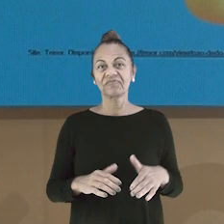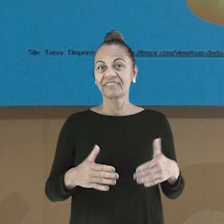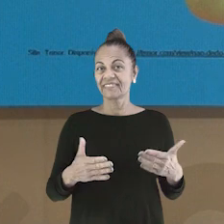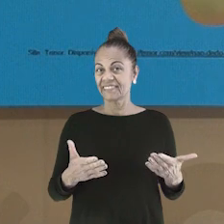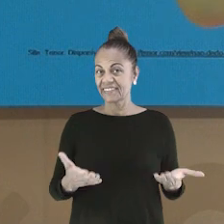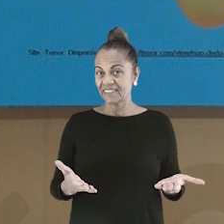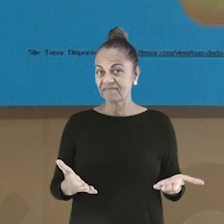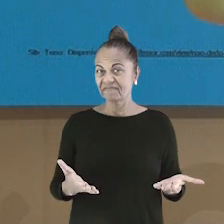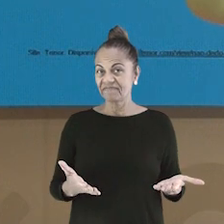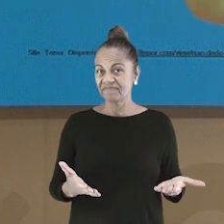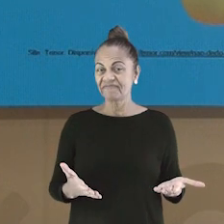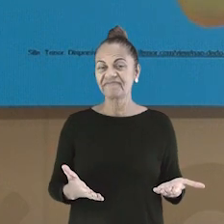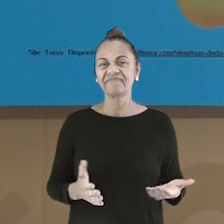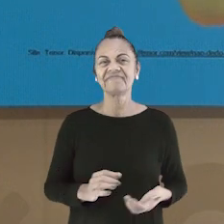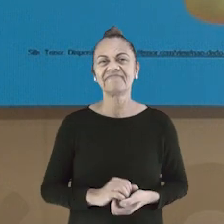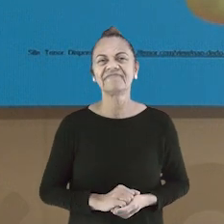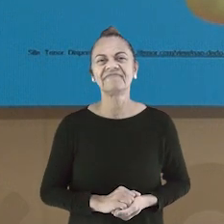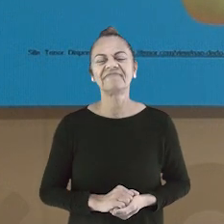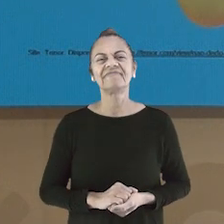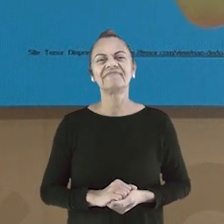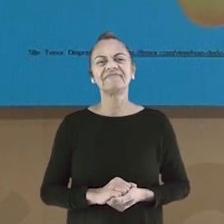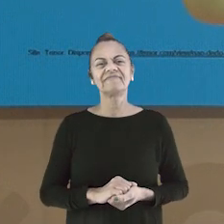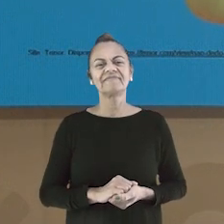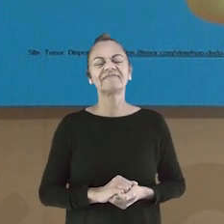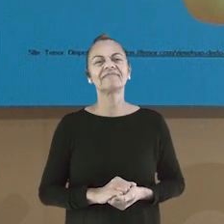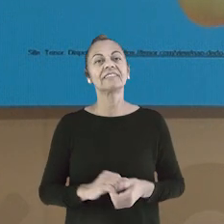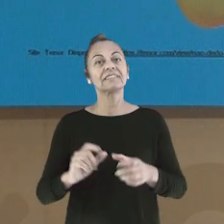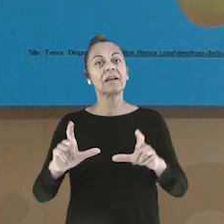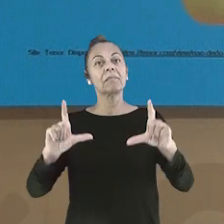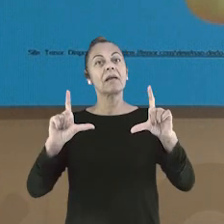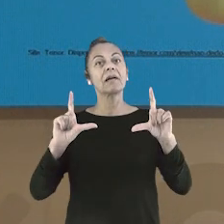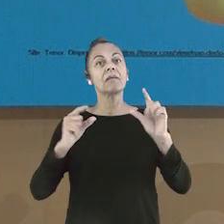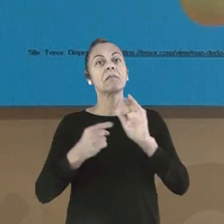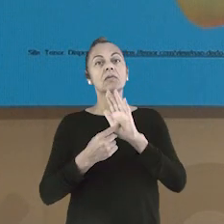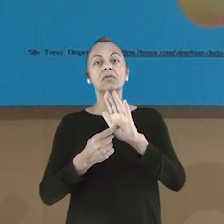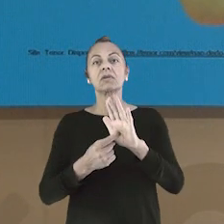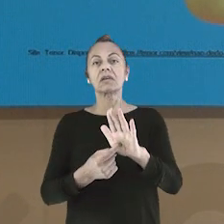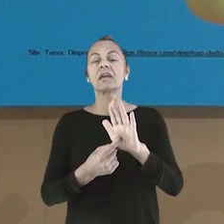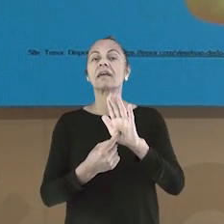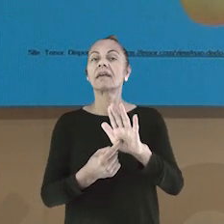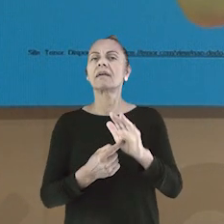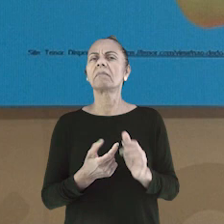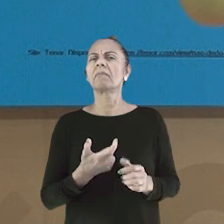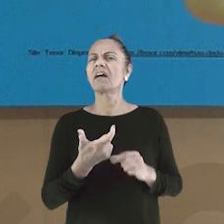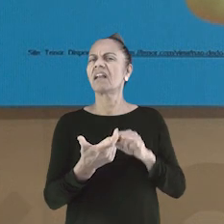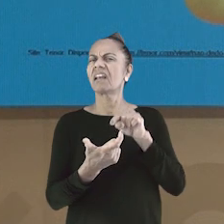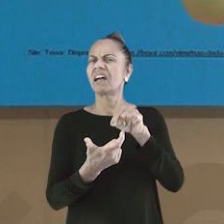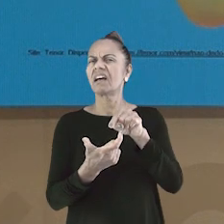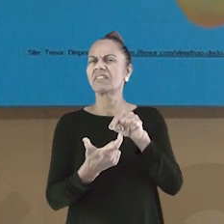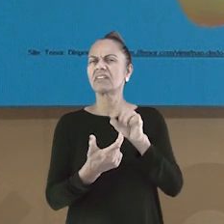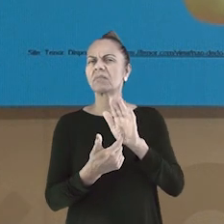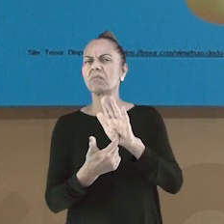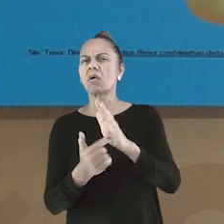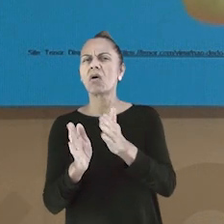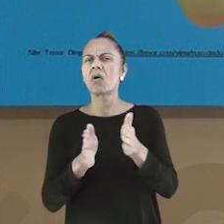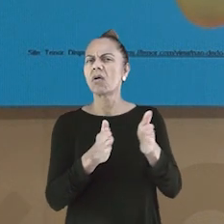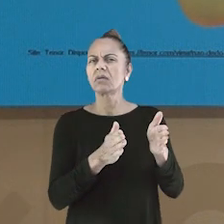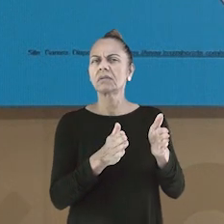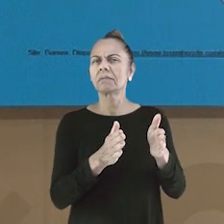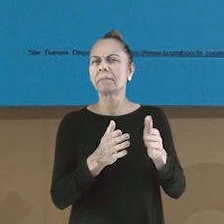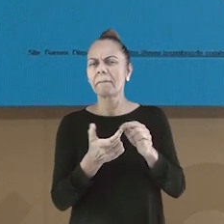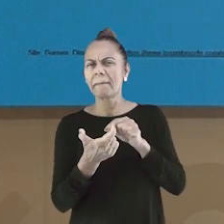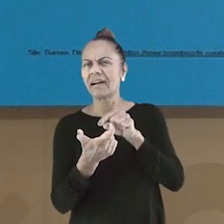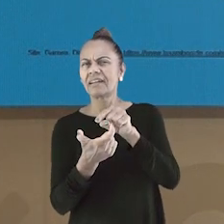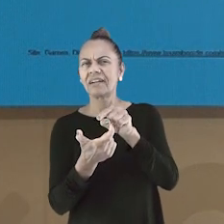E aí, chegaram uma conclusão? Nessa placa de sinalização, não há o uso de palavras que indicam ordem.